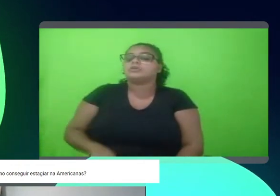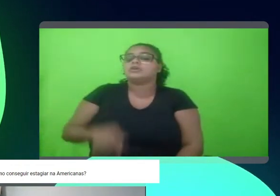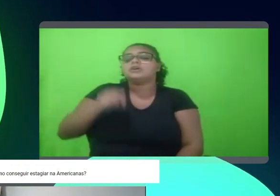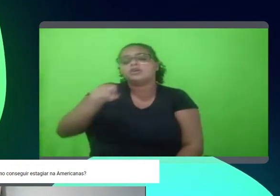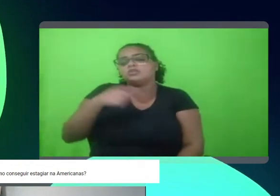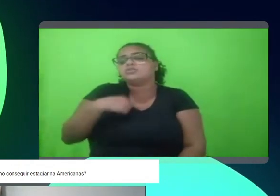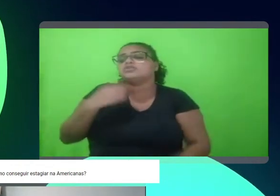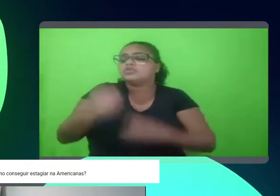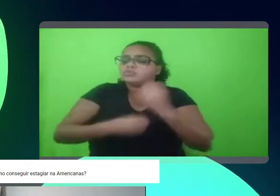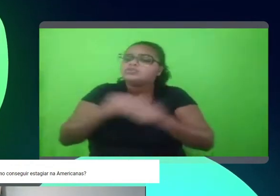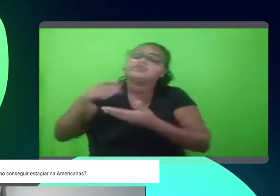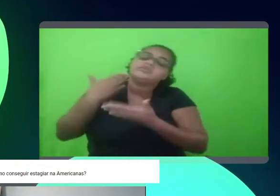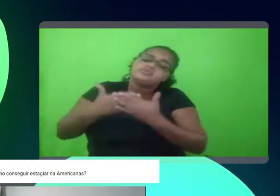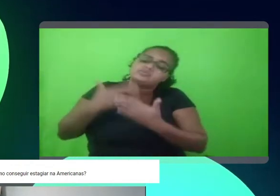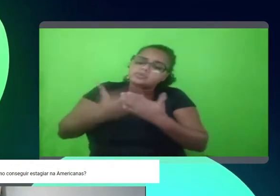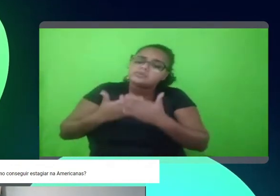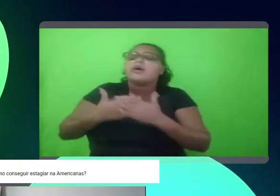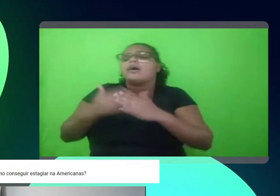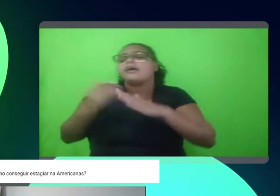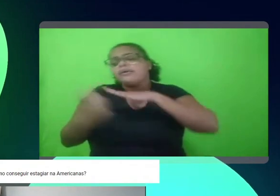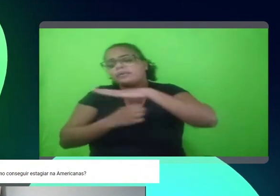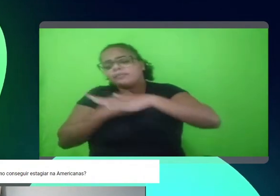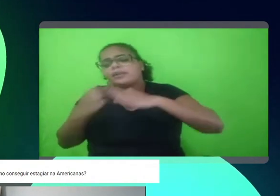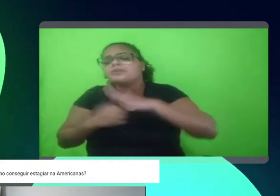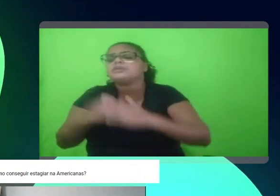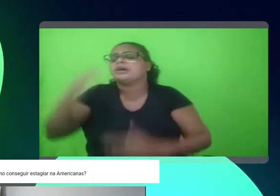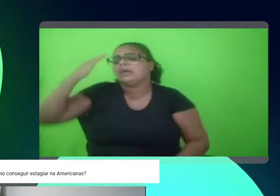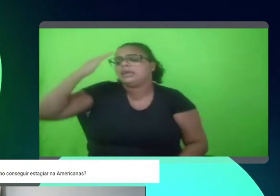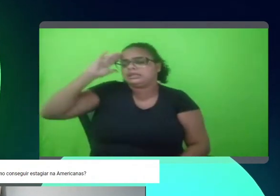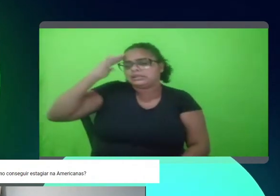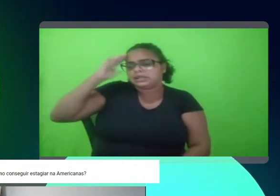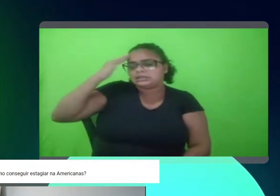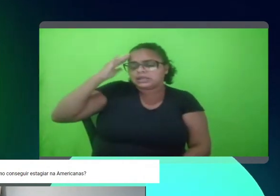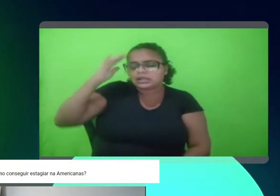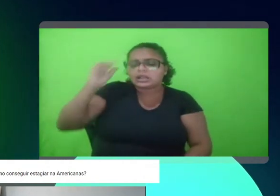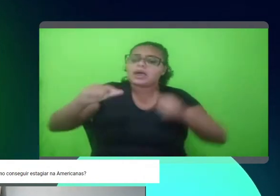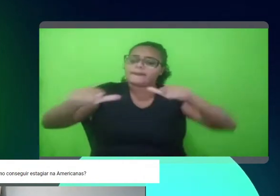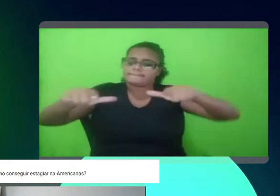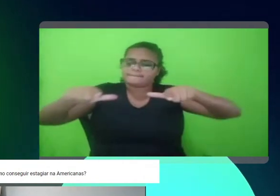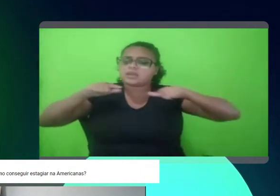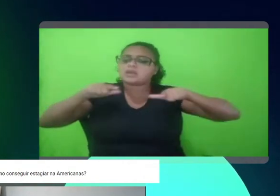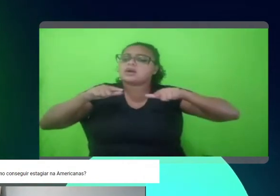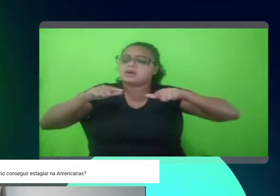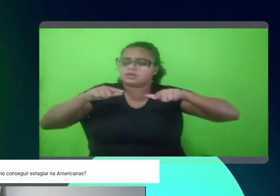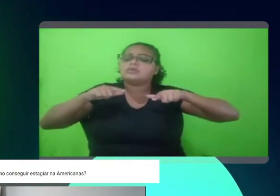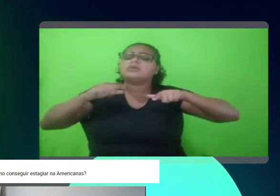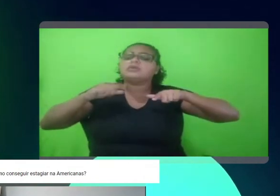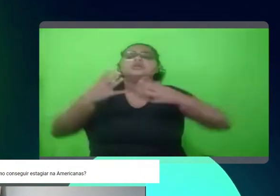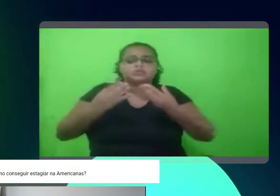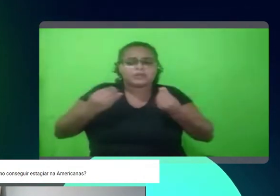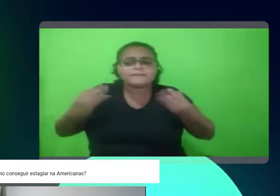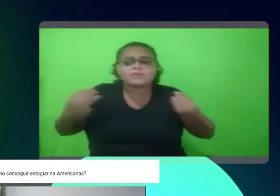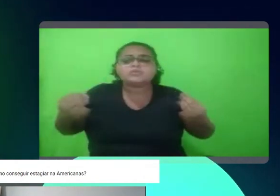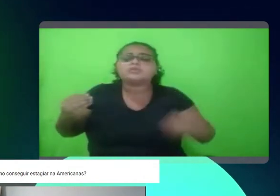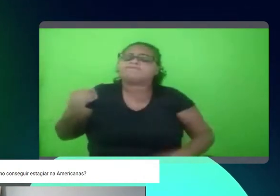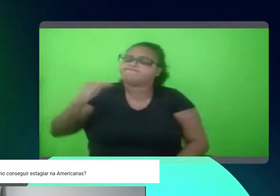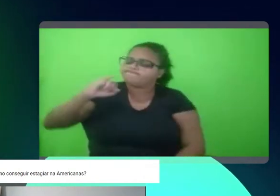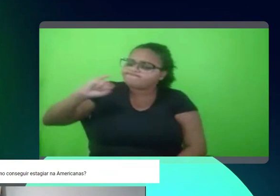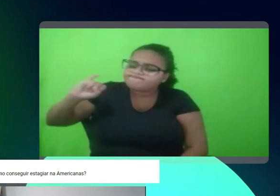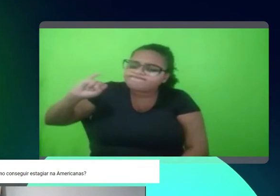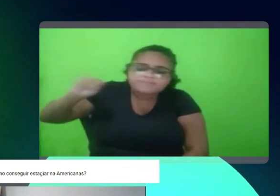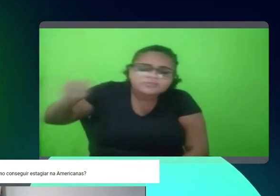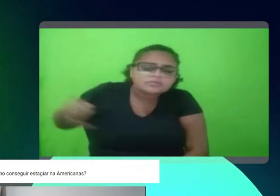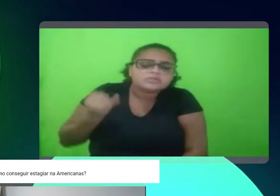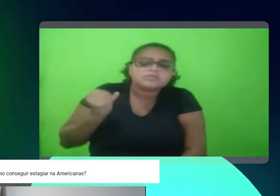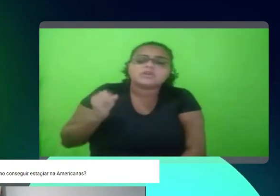é, eu acho que assim, isso vale, você tem que estudar um pouquinho a empresa, entender, e falando no caso da Americanas, cara, eu acho que assim, aqui a gente tem muita oportunidade, o